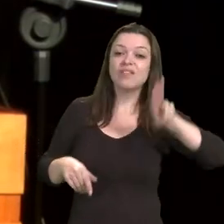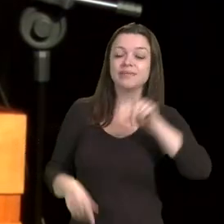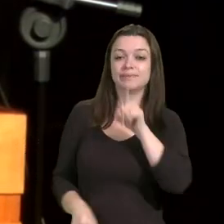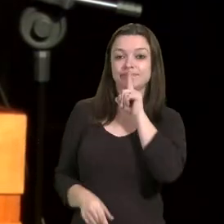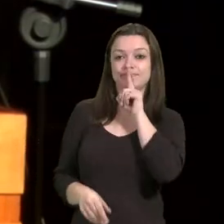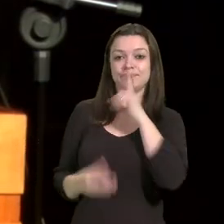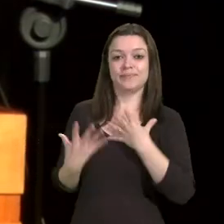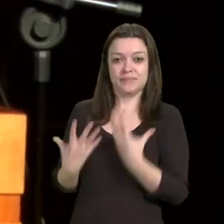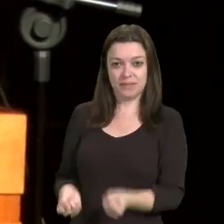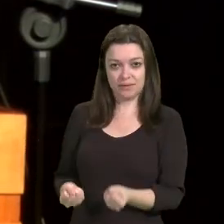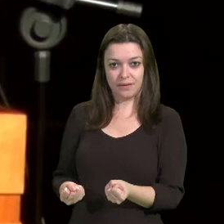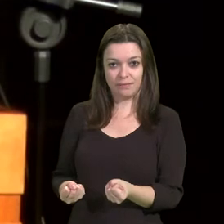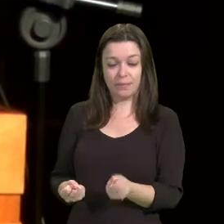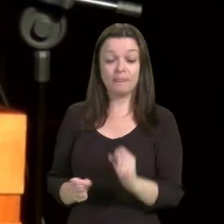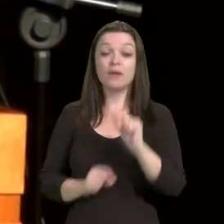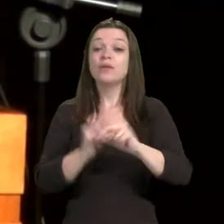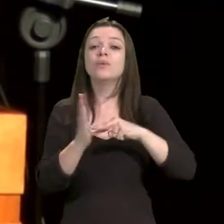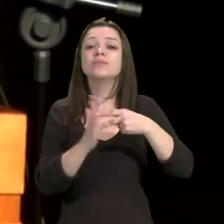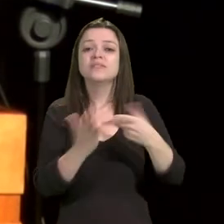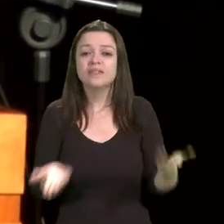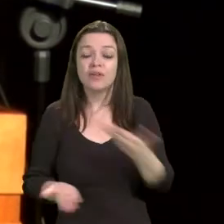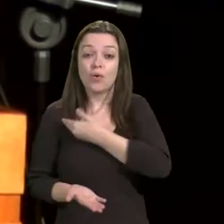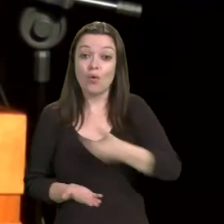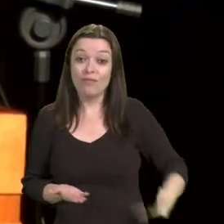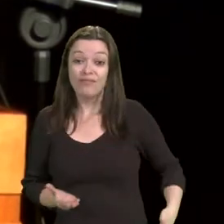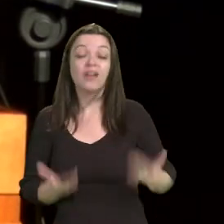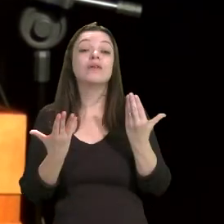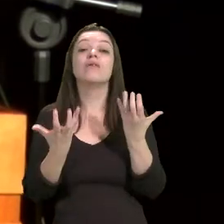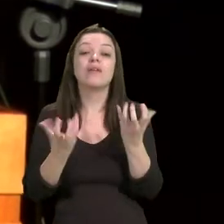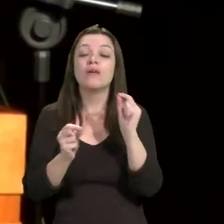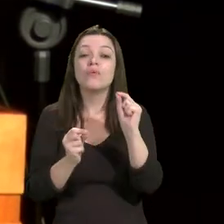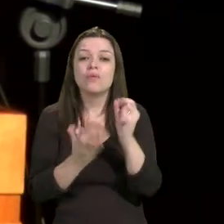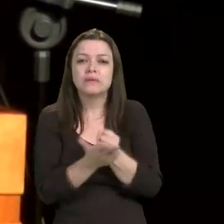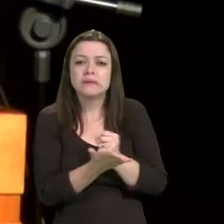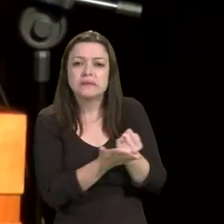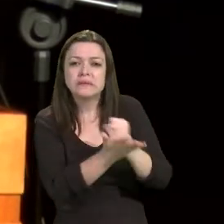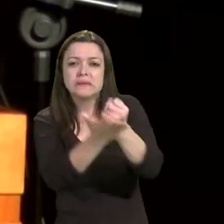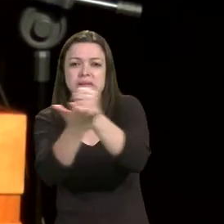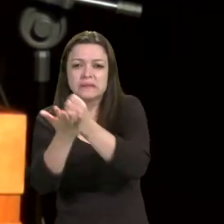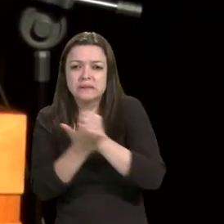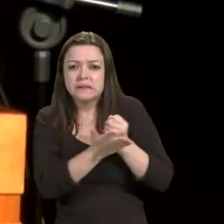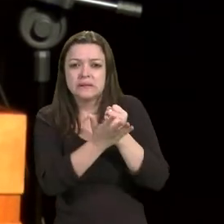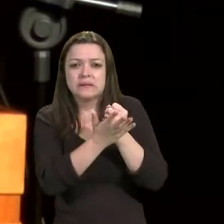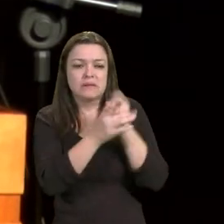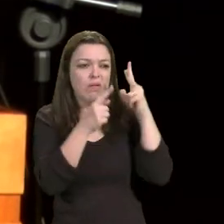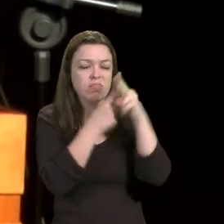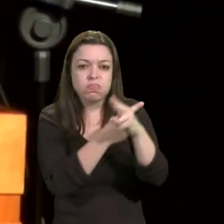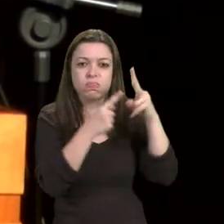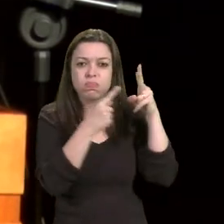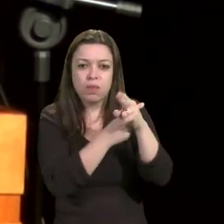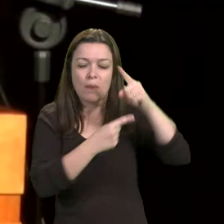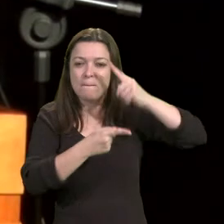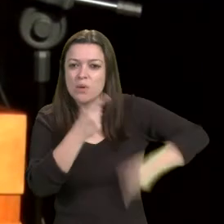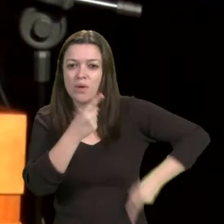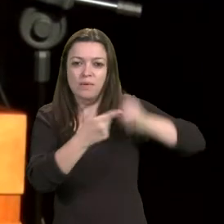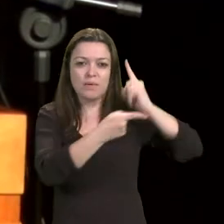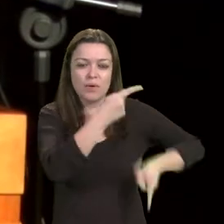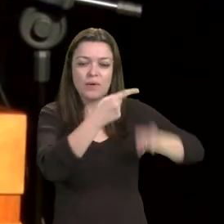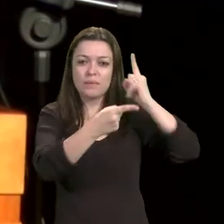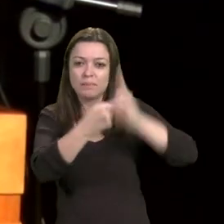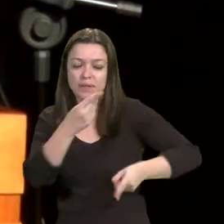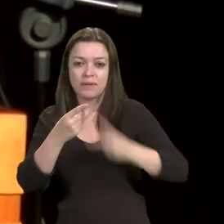controlar, enquadrar, censurar as ciências,